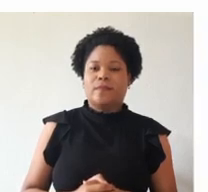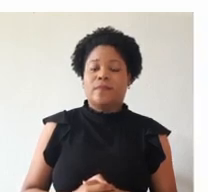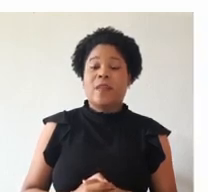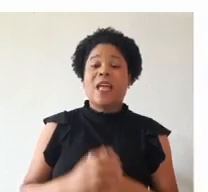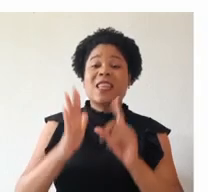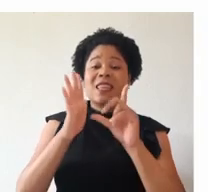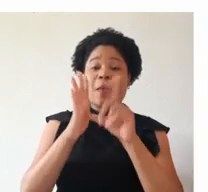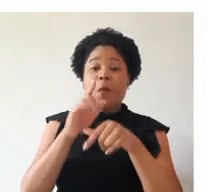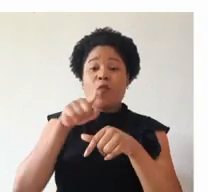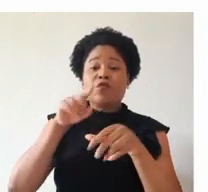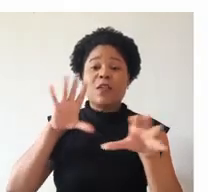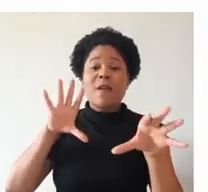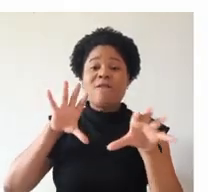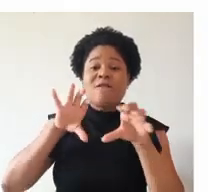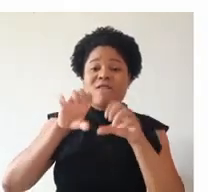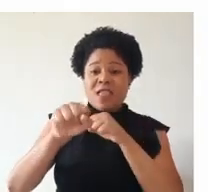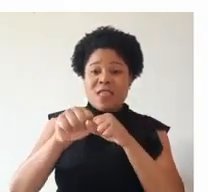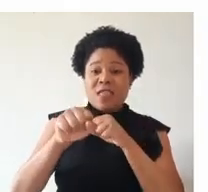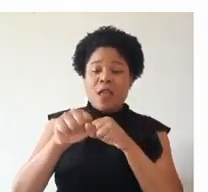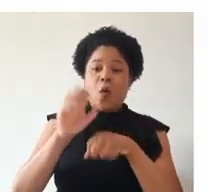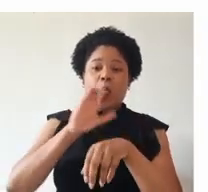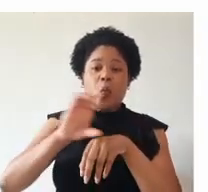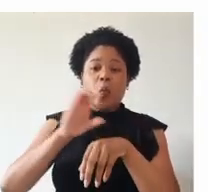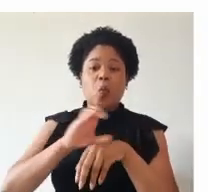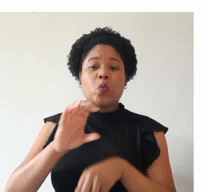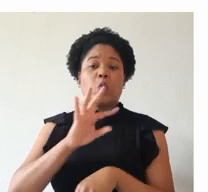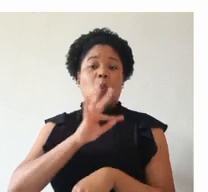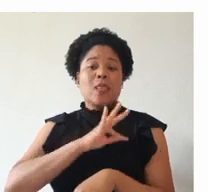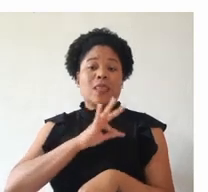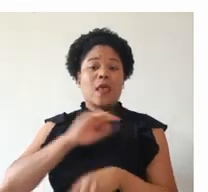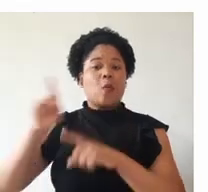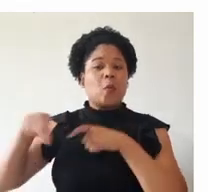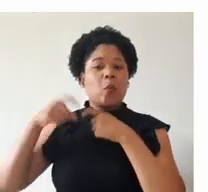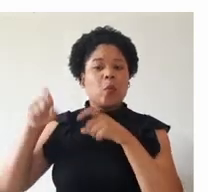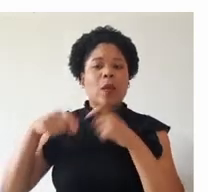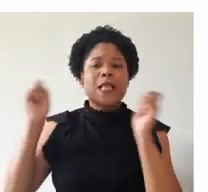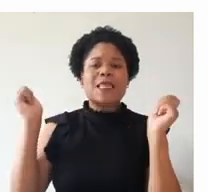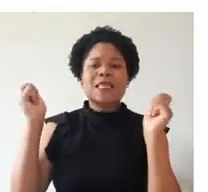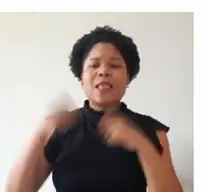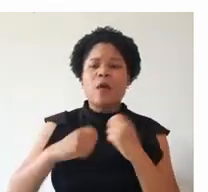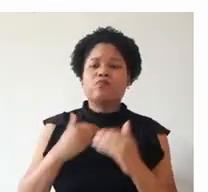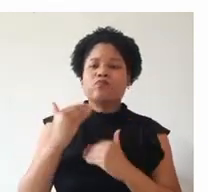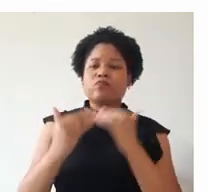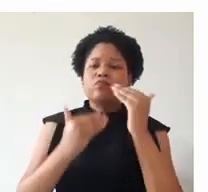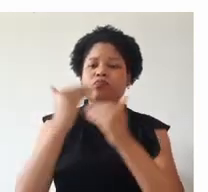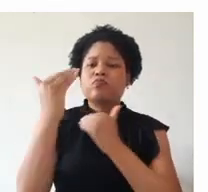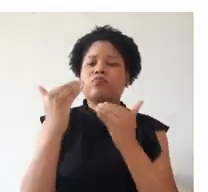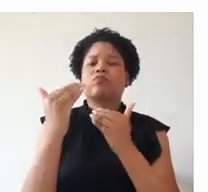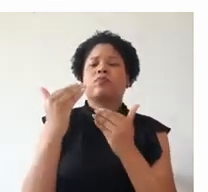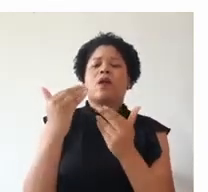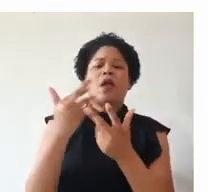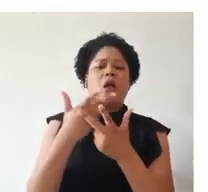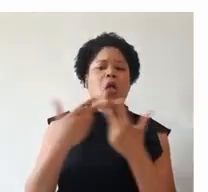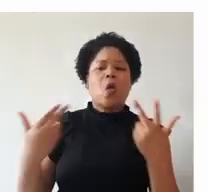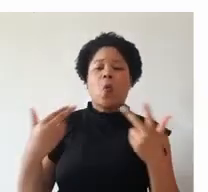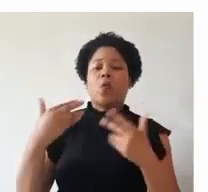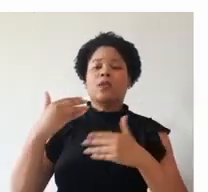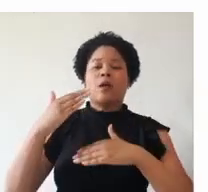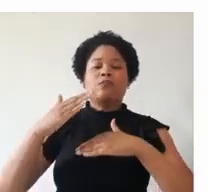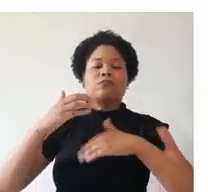Depois que finalizar o curso, o técnico em agropecuária poderá desenvolver suas atividades